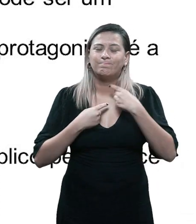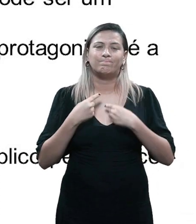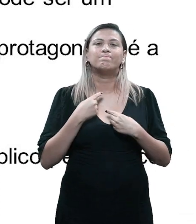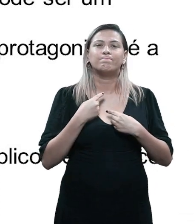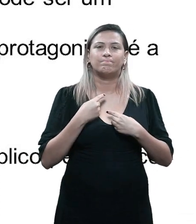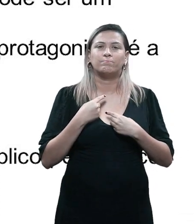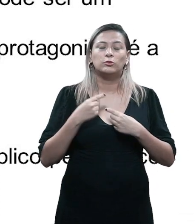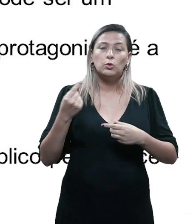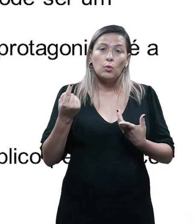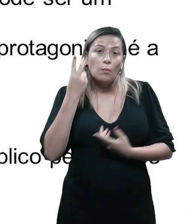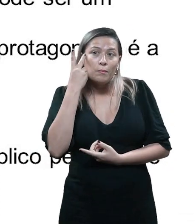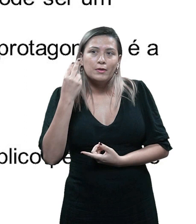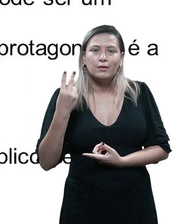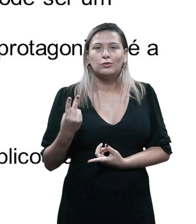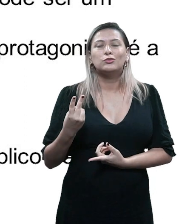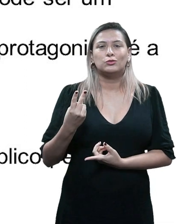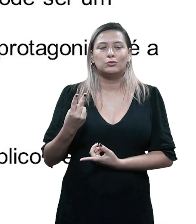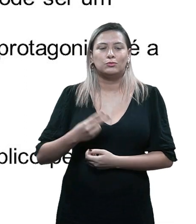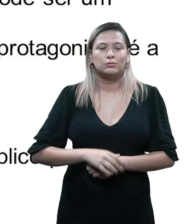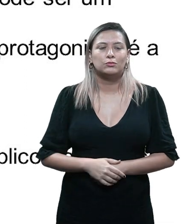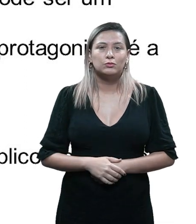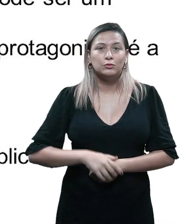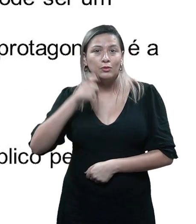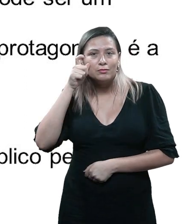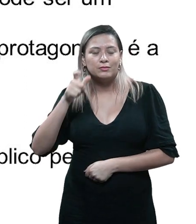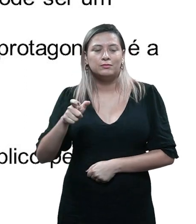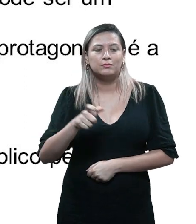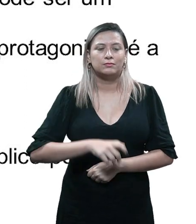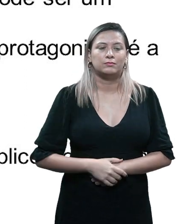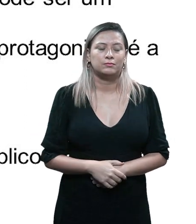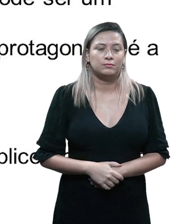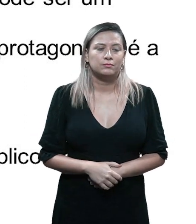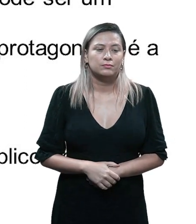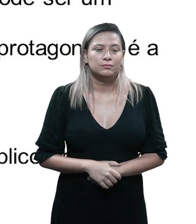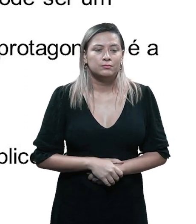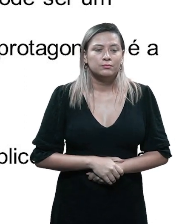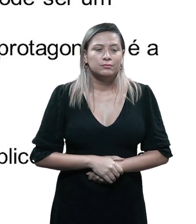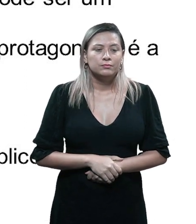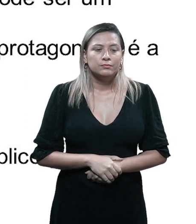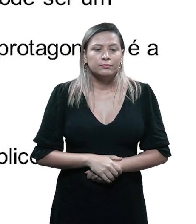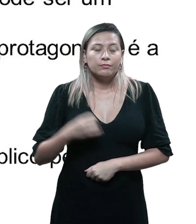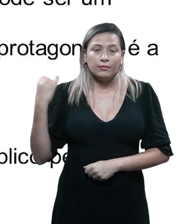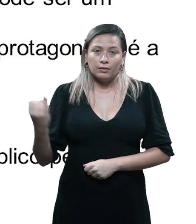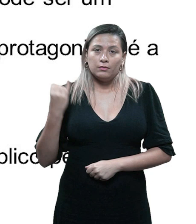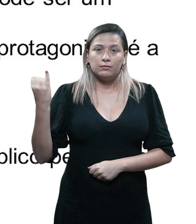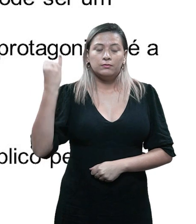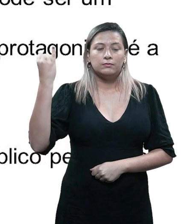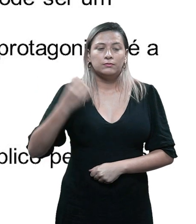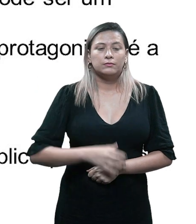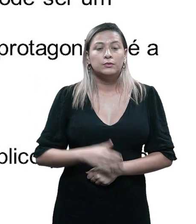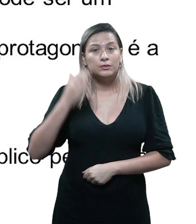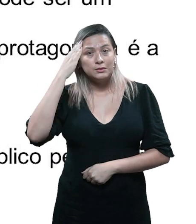a história seja mais intensa, para que essa história seja mais interessante, certo? É importante que se